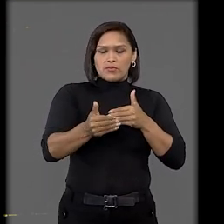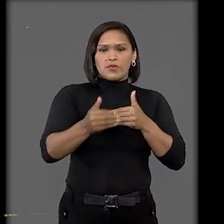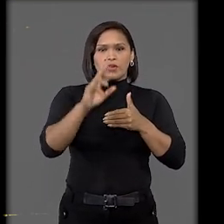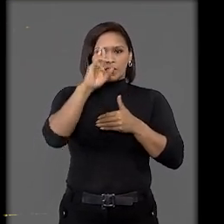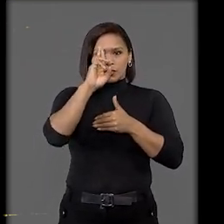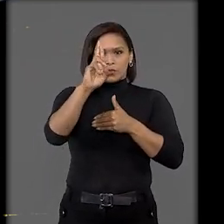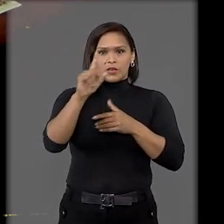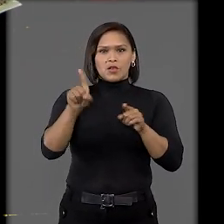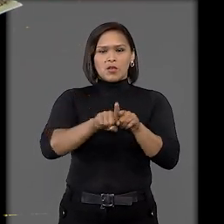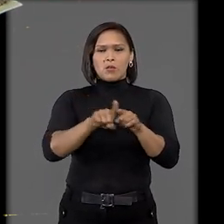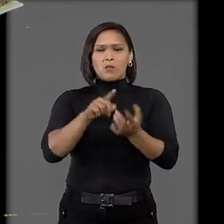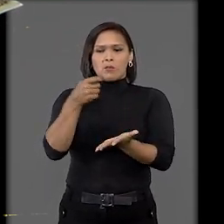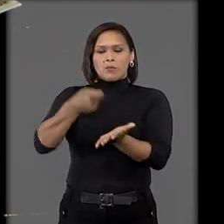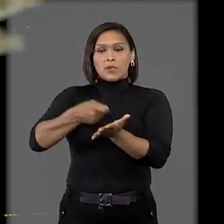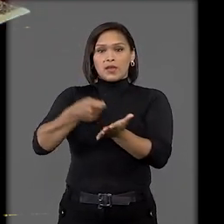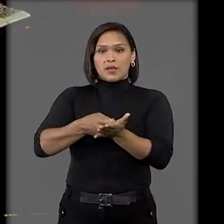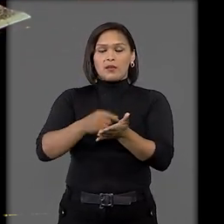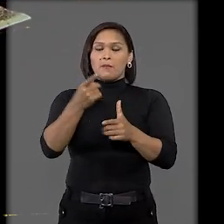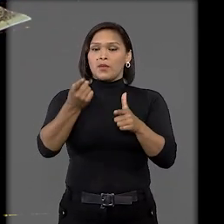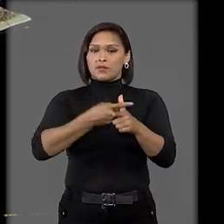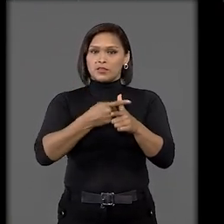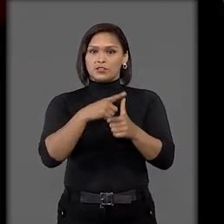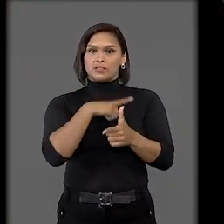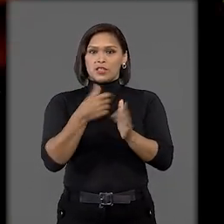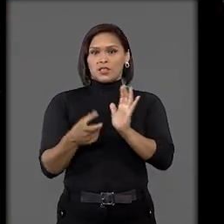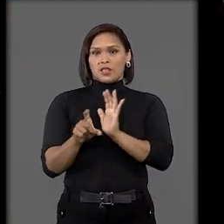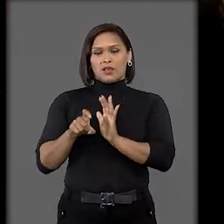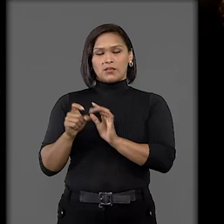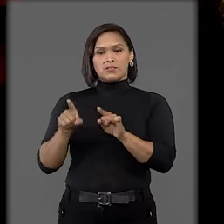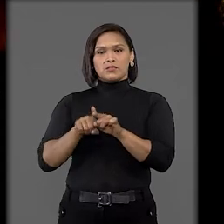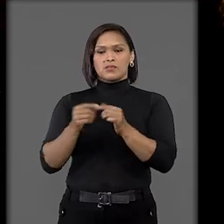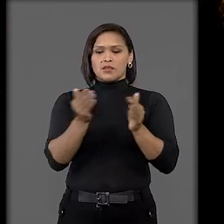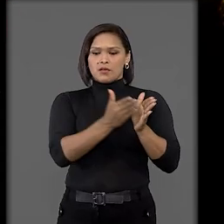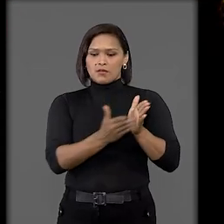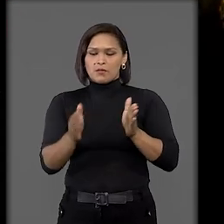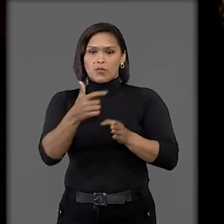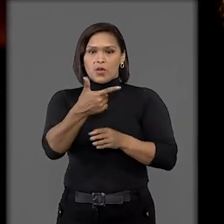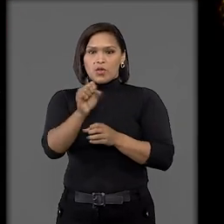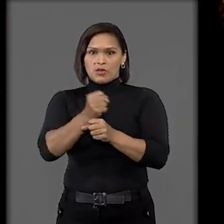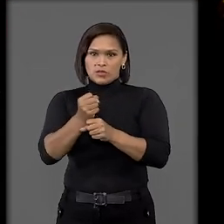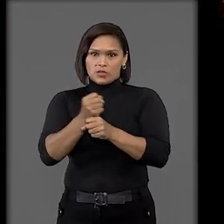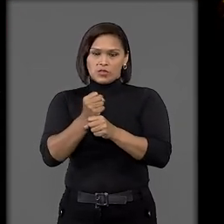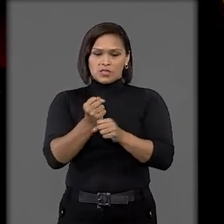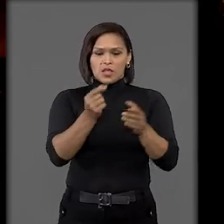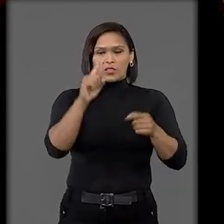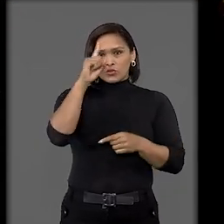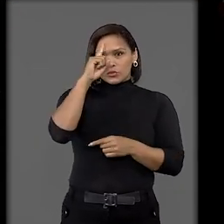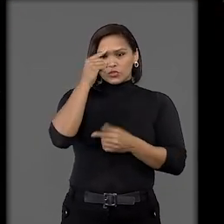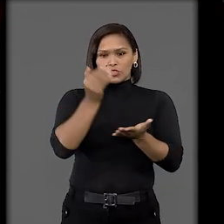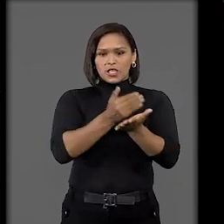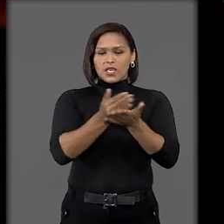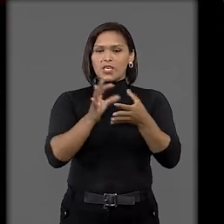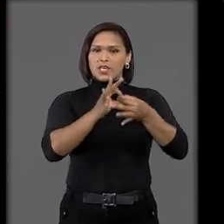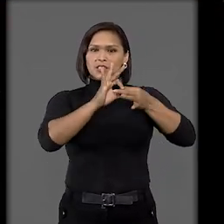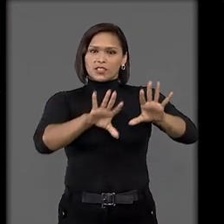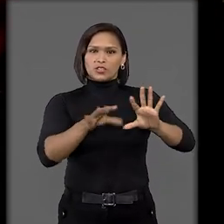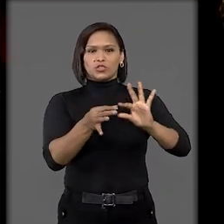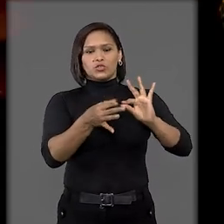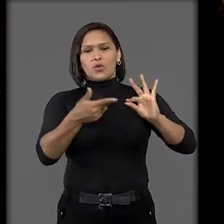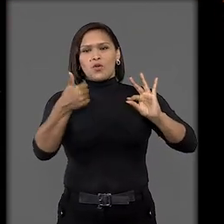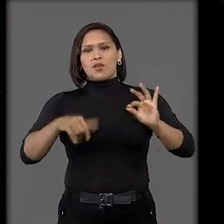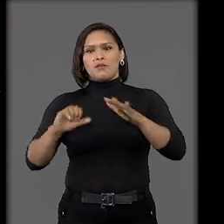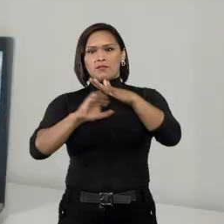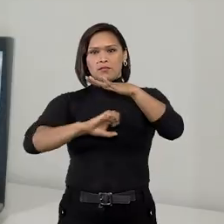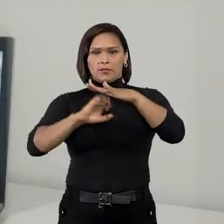responsabilização pelo pagamento da respectiva dívida, mesmo após o prazo de dois anos contado da data em que deixou a sociedade